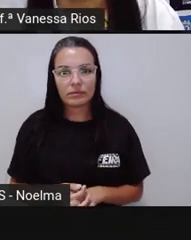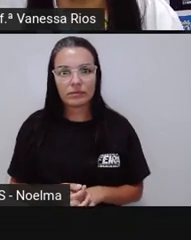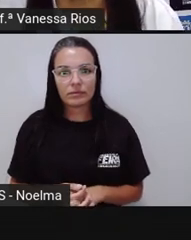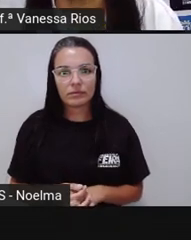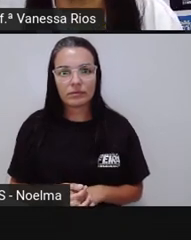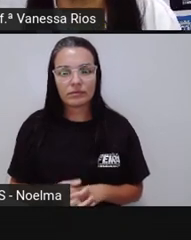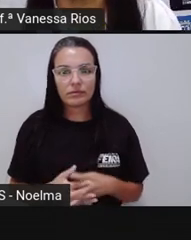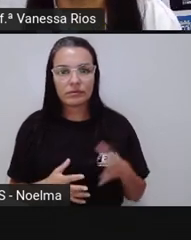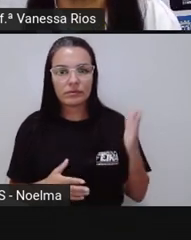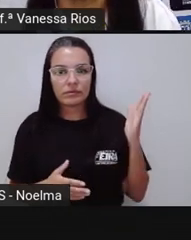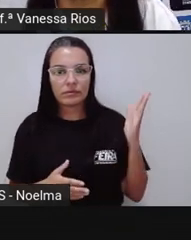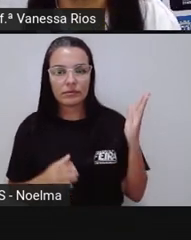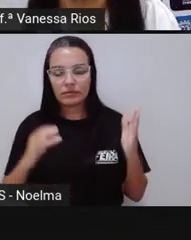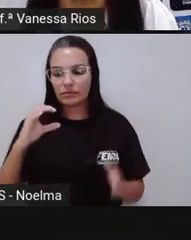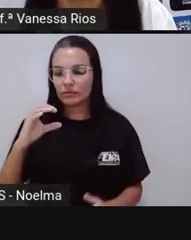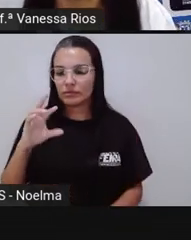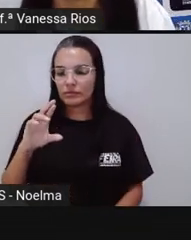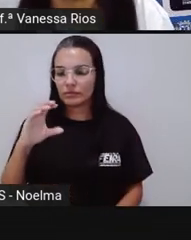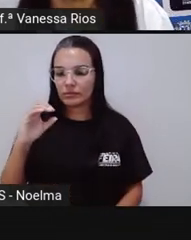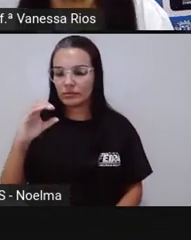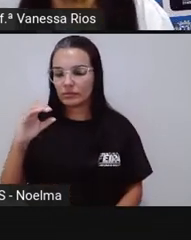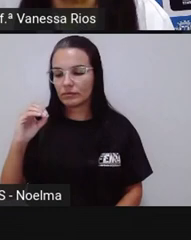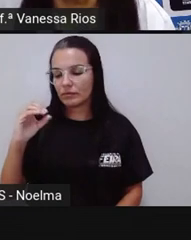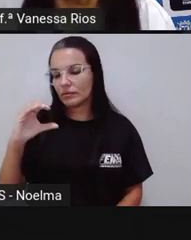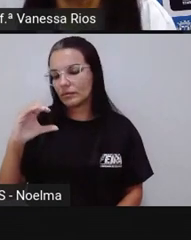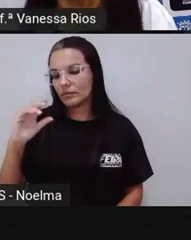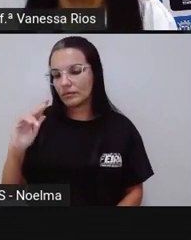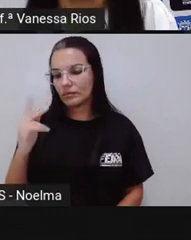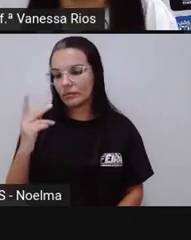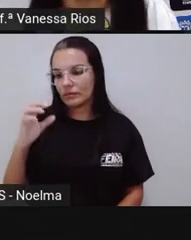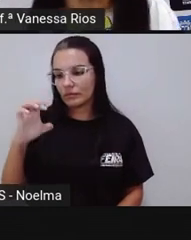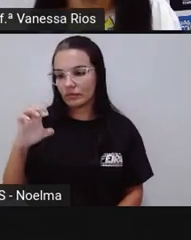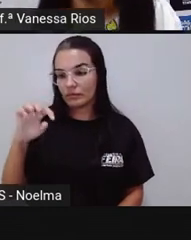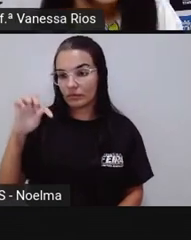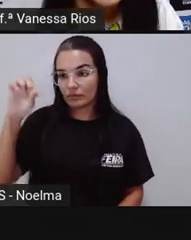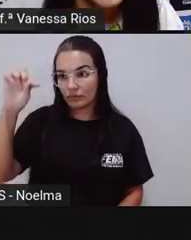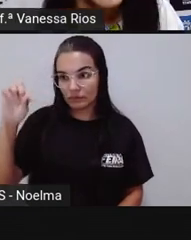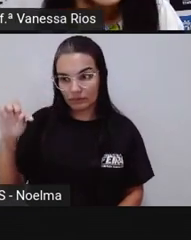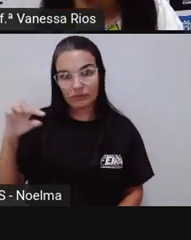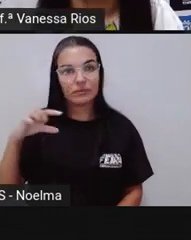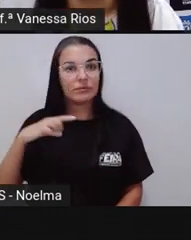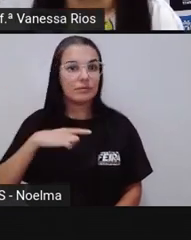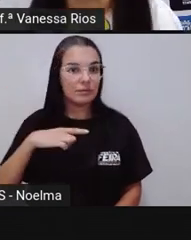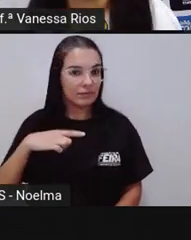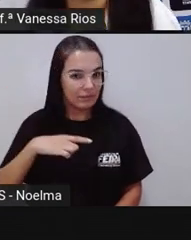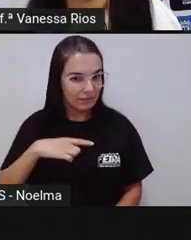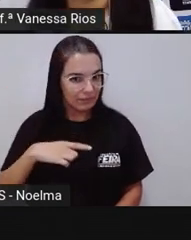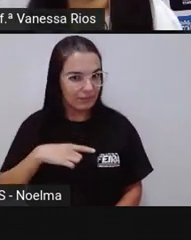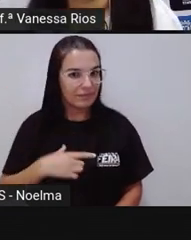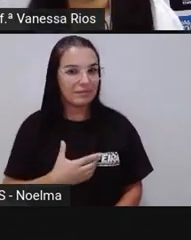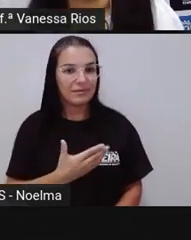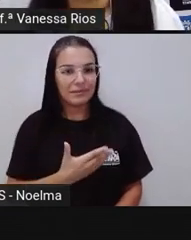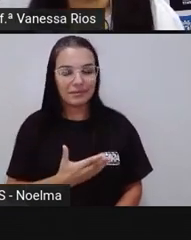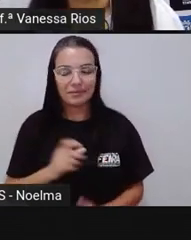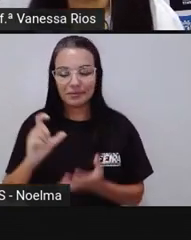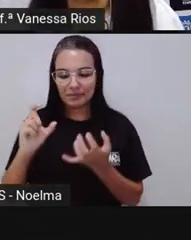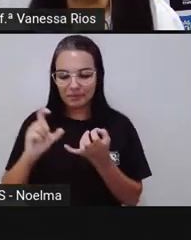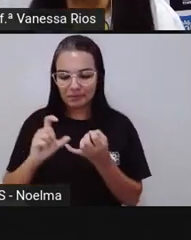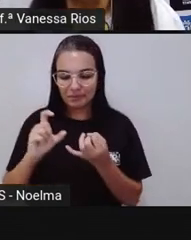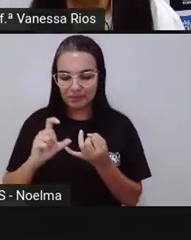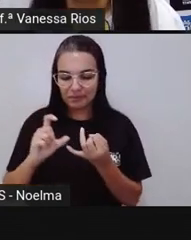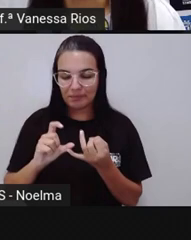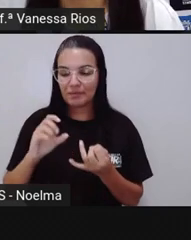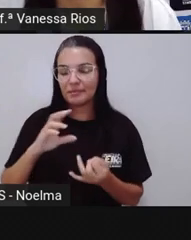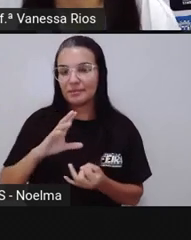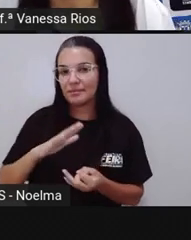Agora a palavra é a palavra crochê. Olhem só. Crochê. A sílaba tônica aí é o